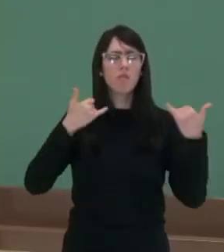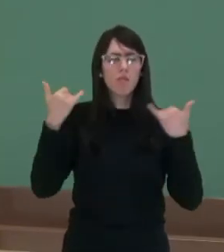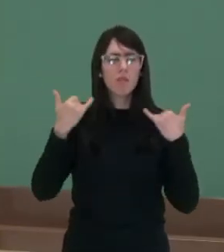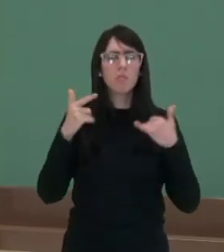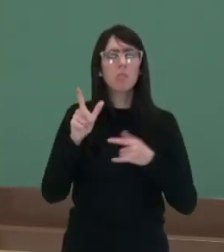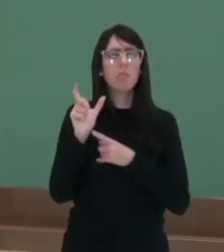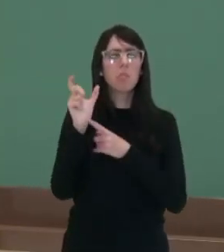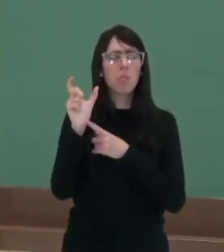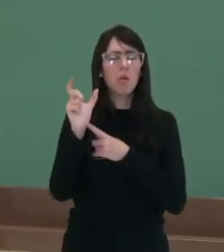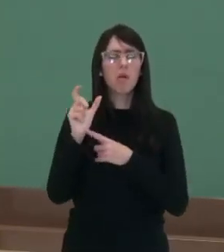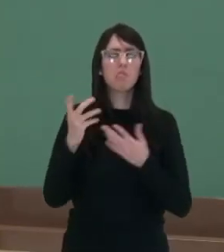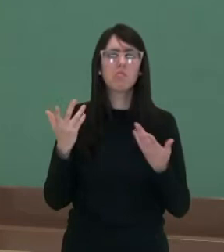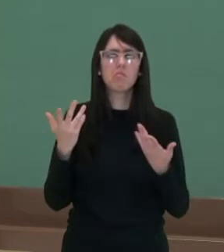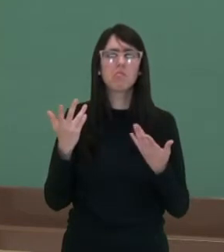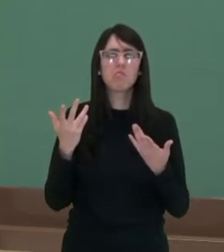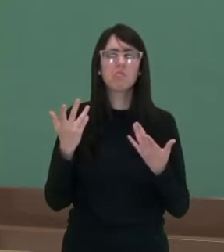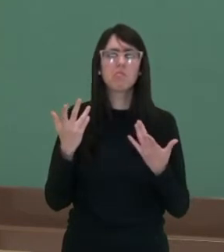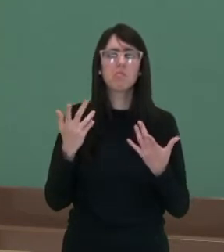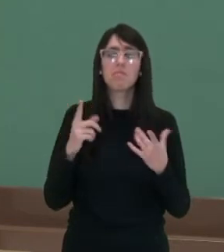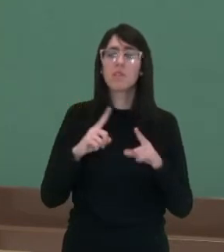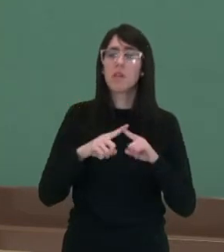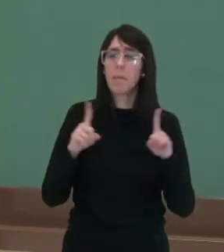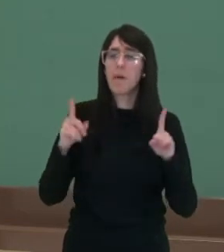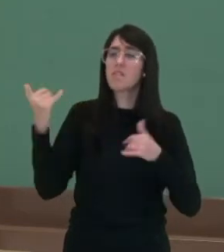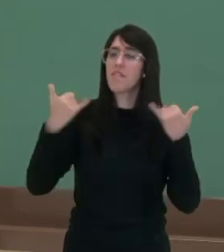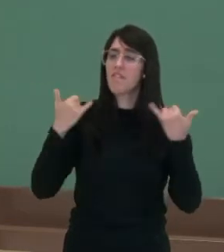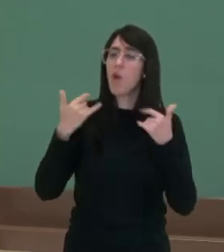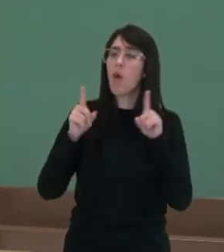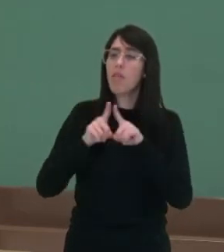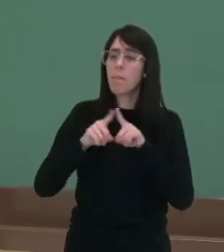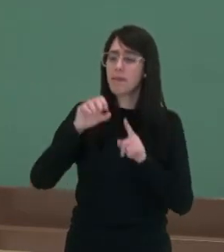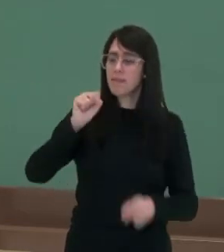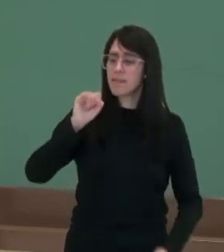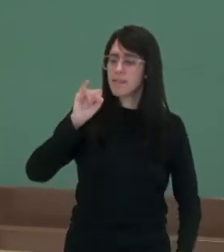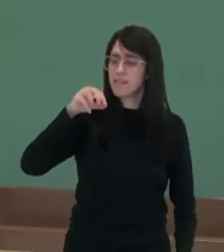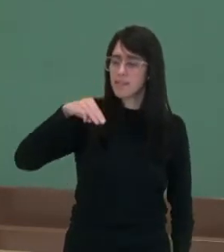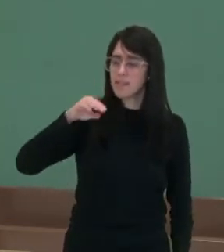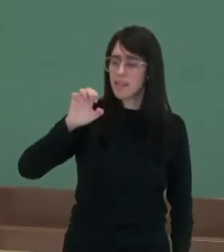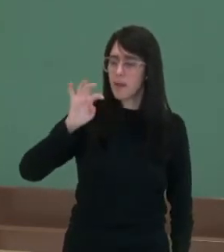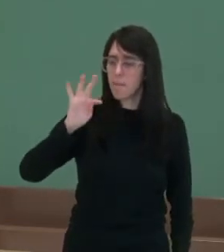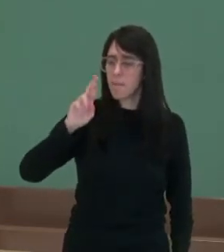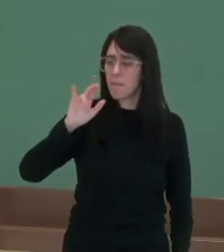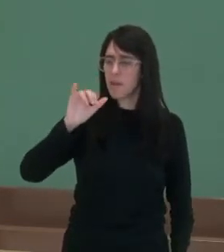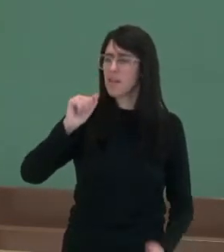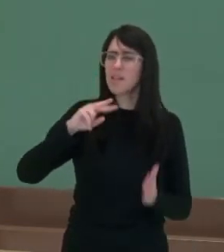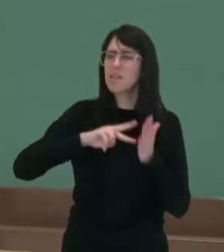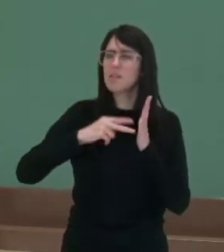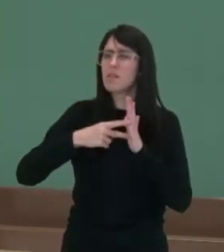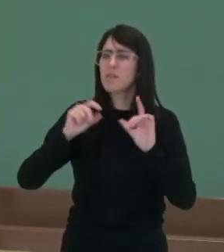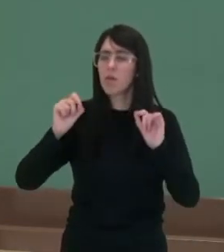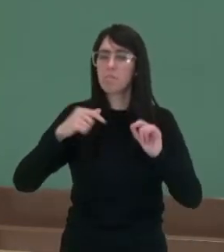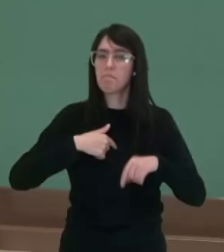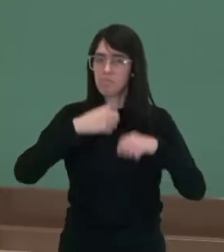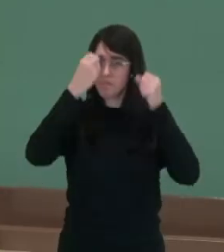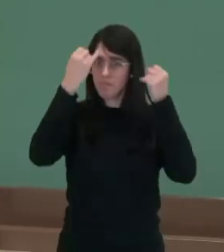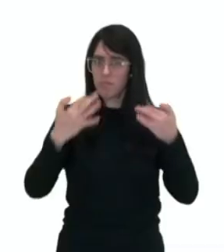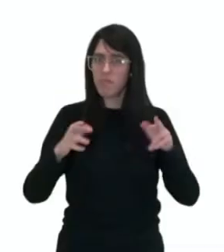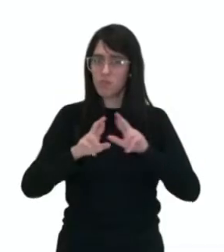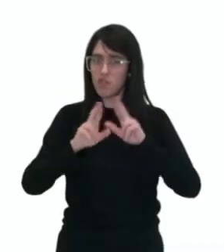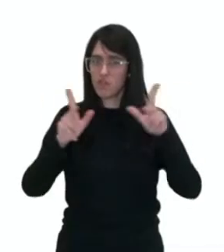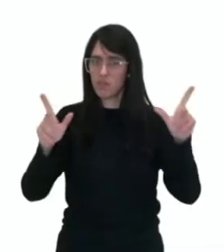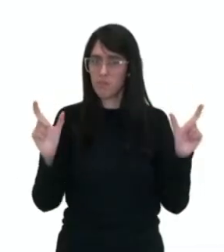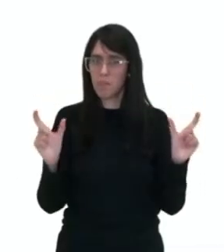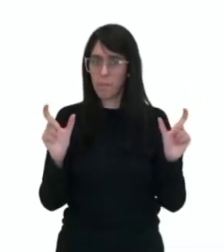ouvi falar, só que eu ouvi falar também de simetria. Pode me explicar, professor? Com certeza, com